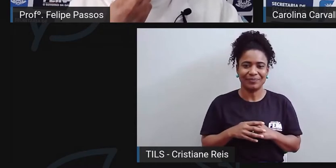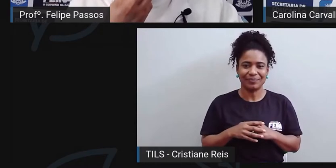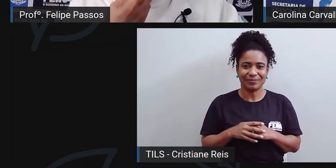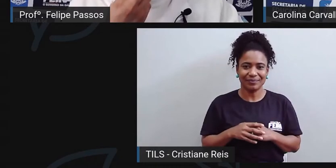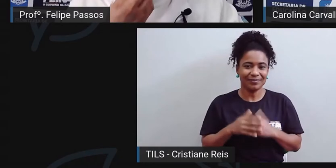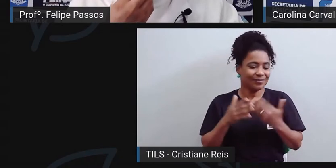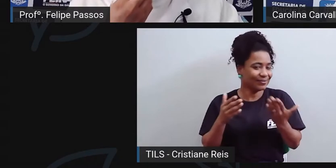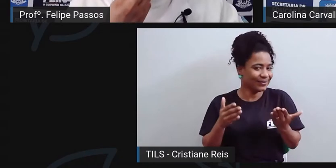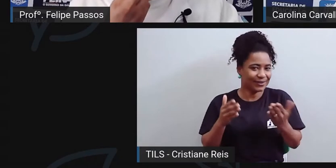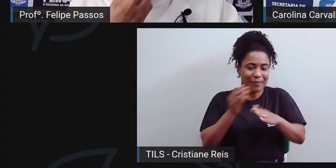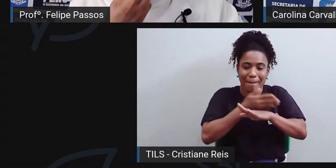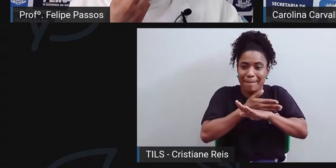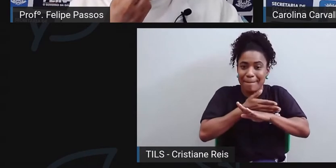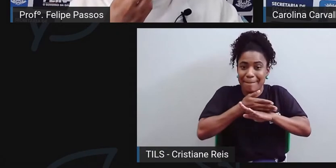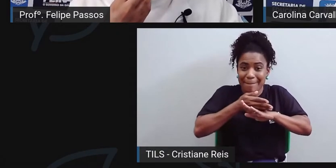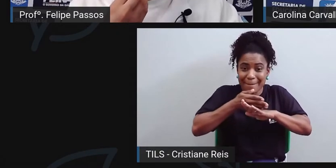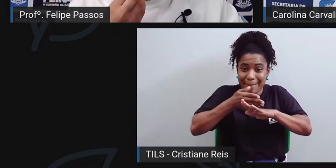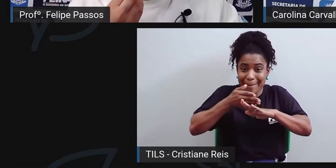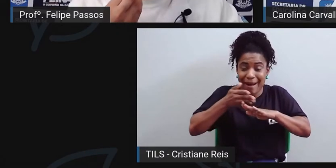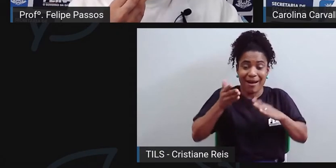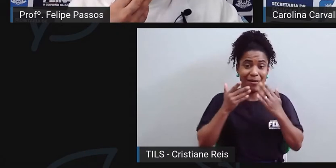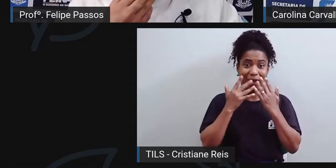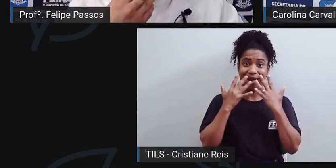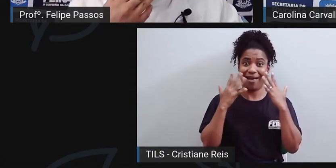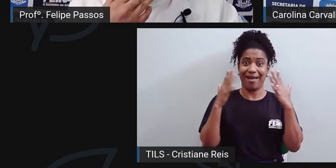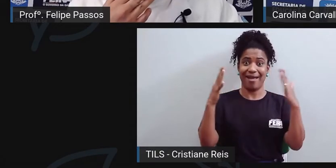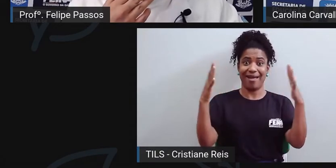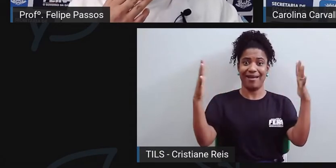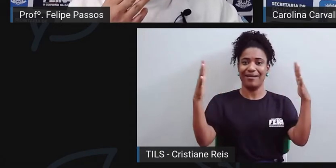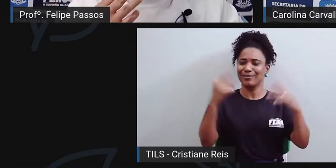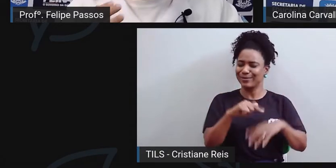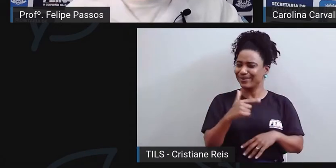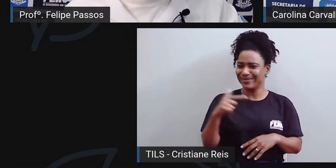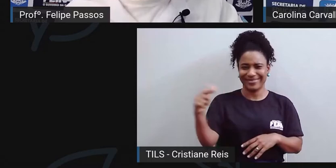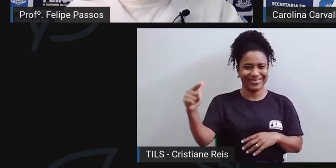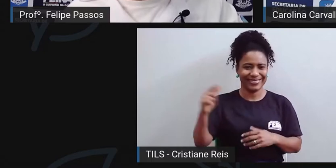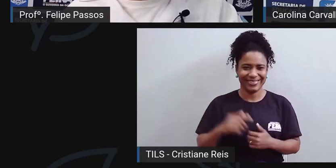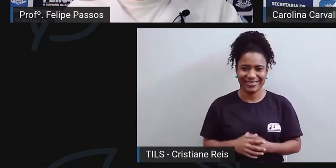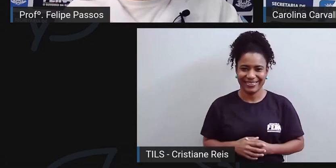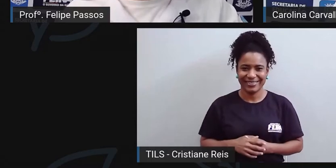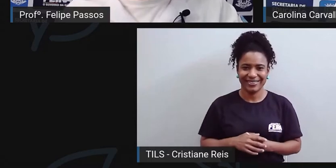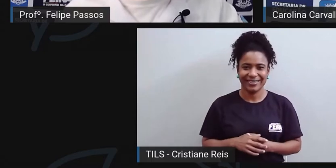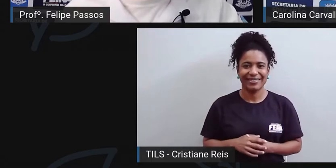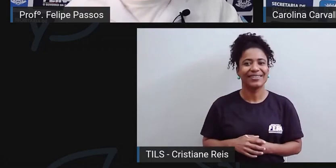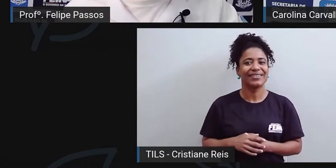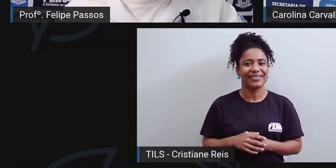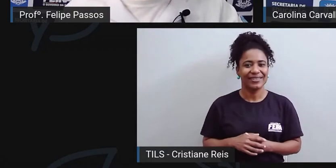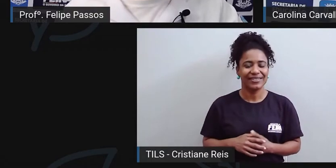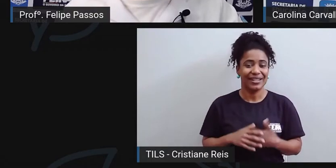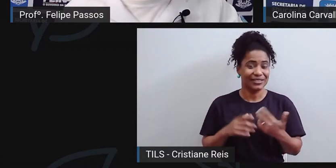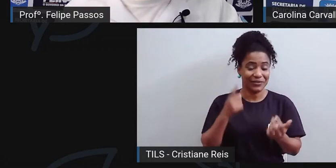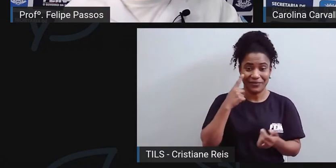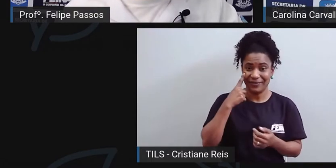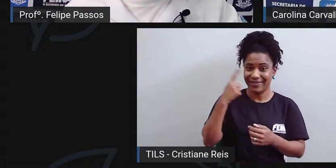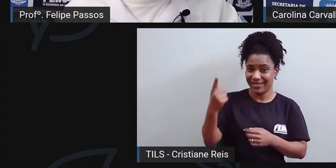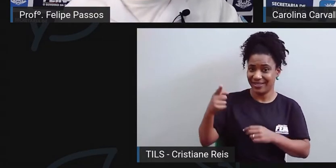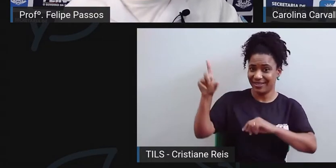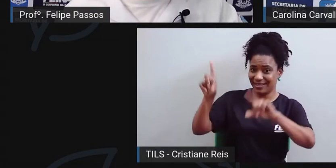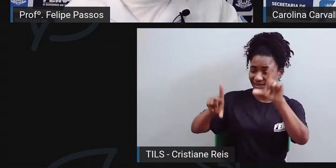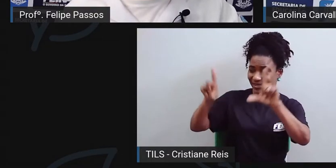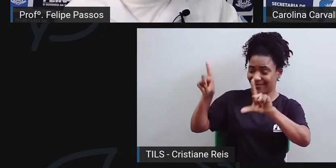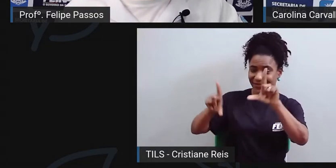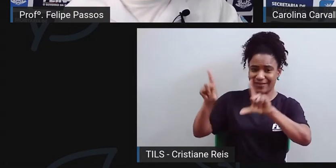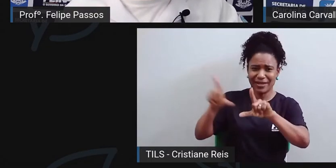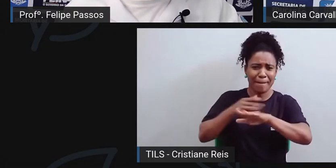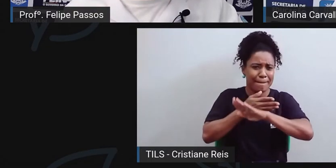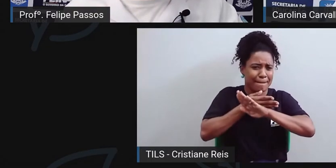não existe essa fórmula para branquear os dentes. Quando a gente vê aqueles artistas, por exemplo, com os dentes